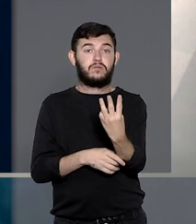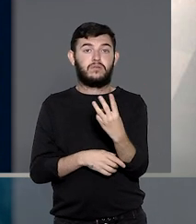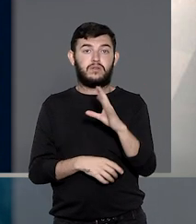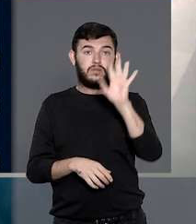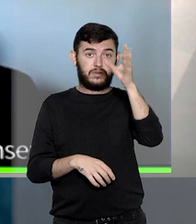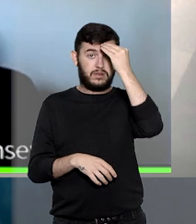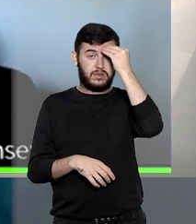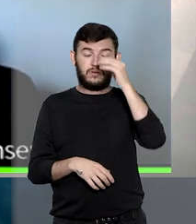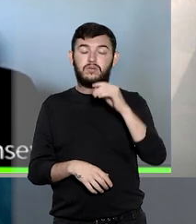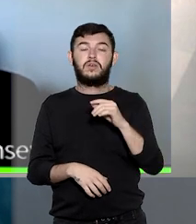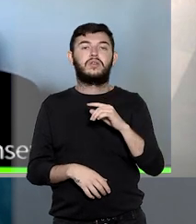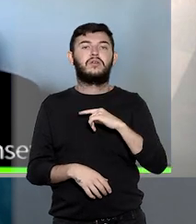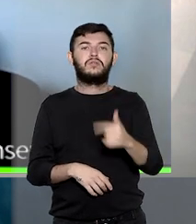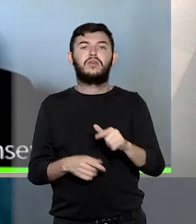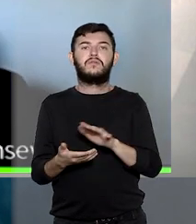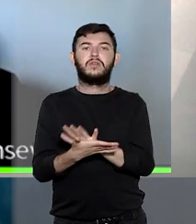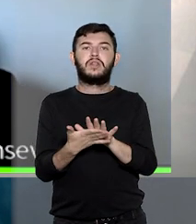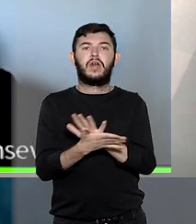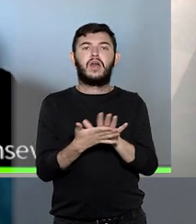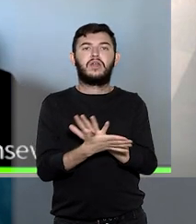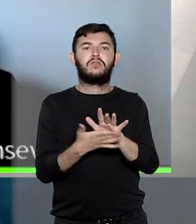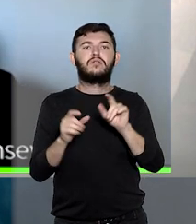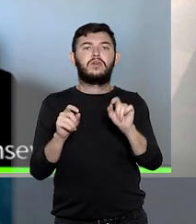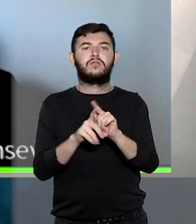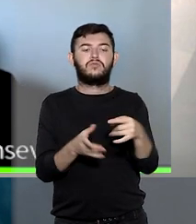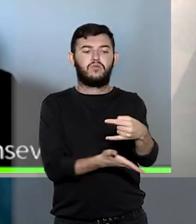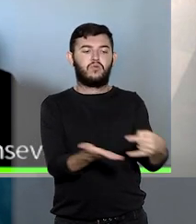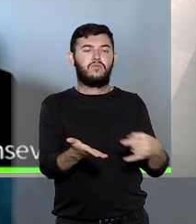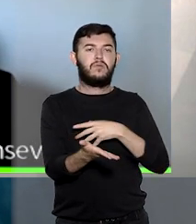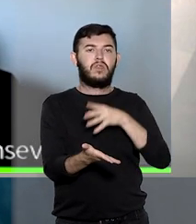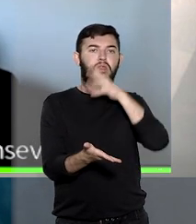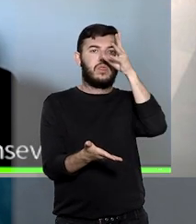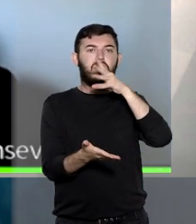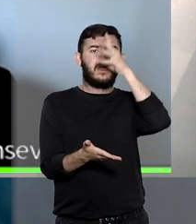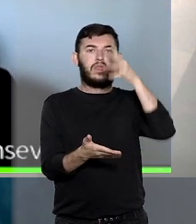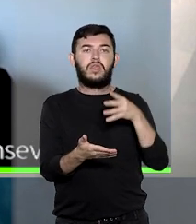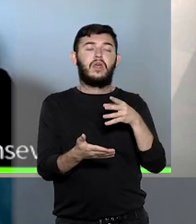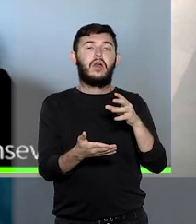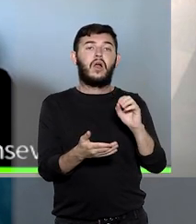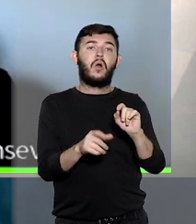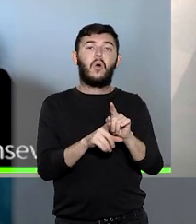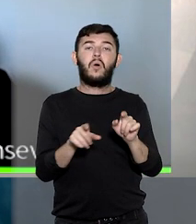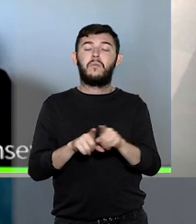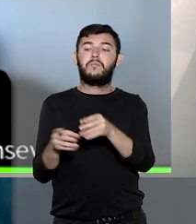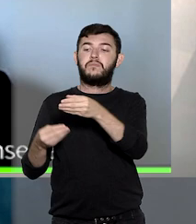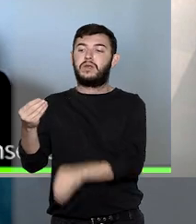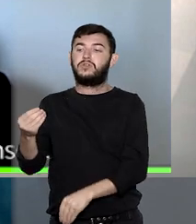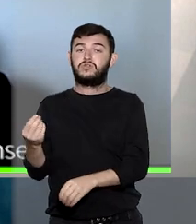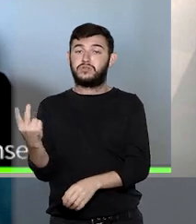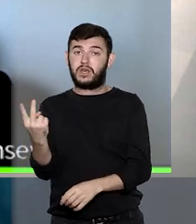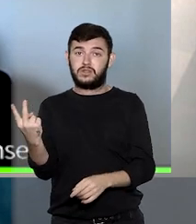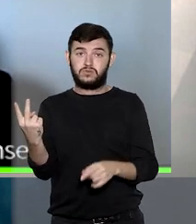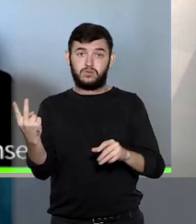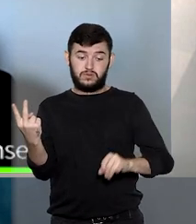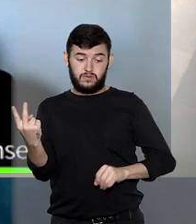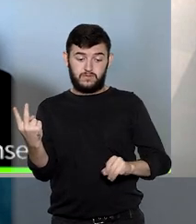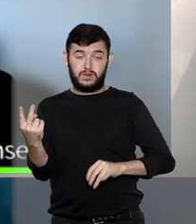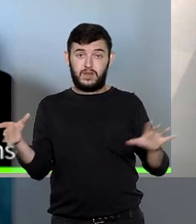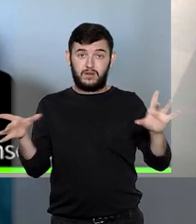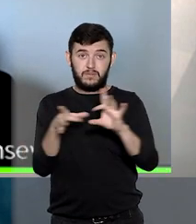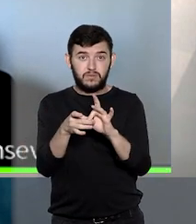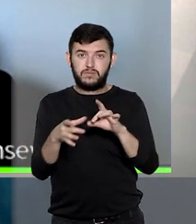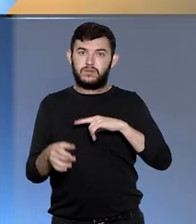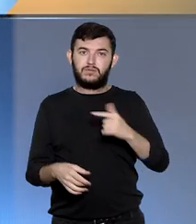foi demonstrado o nexo de causalidade entre o extravio dos documentos e o prejuízo que as recorrentes alegam ter